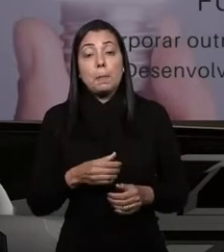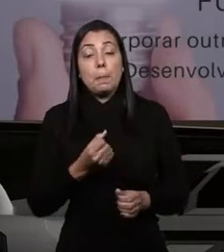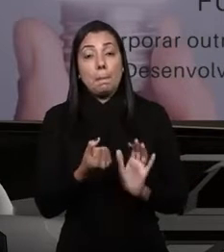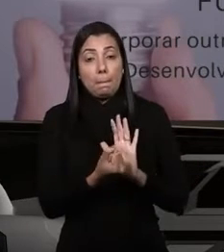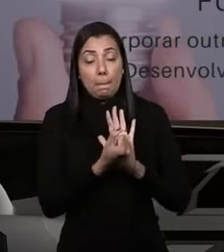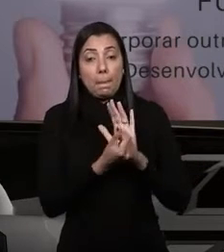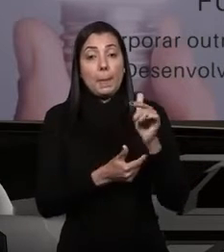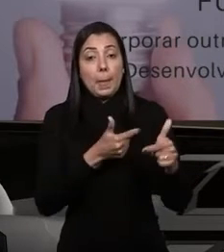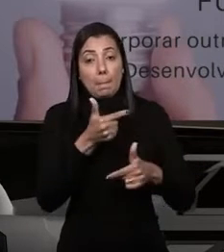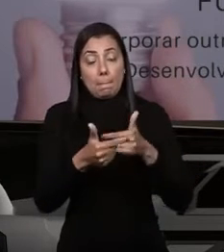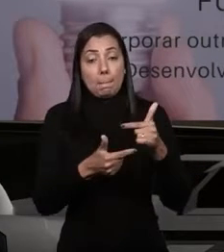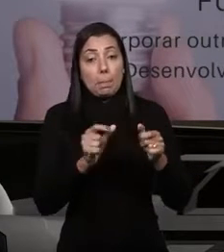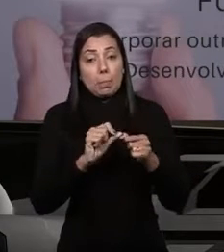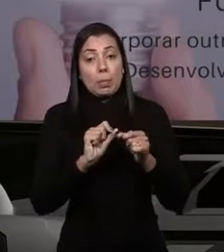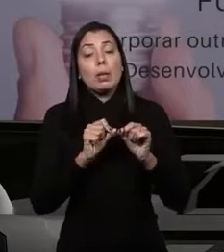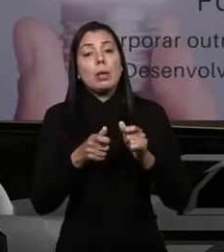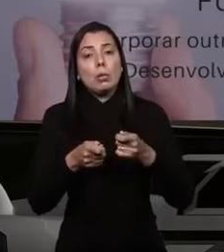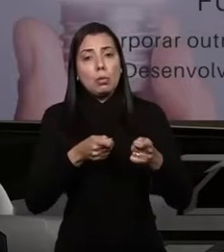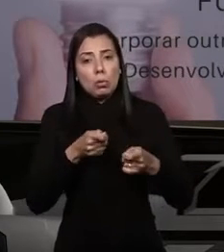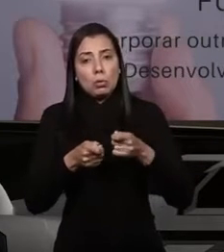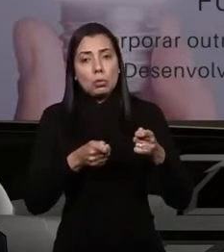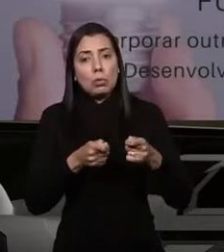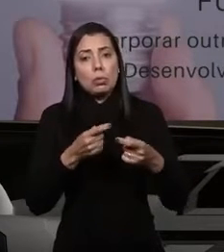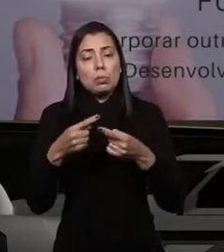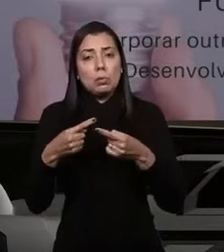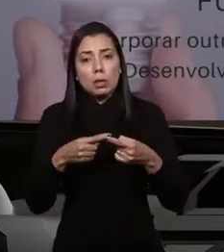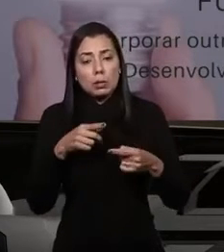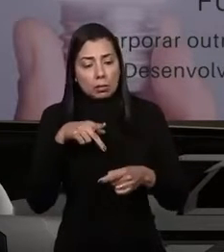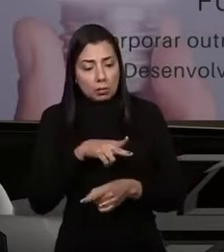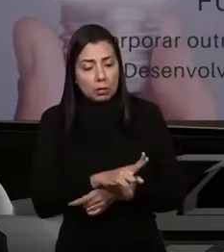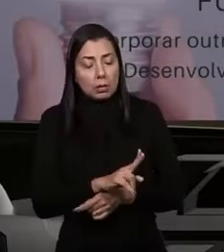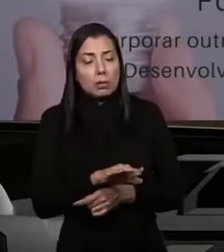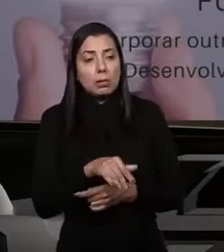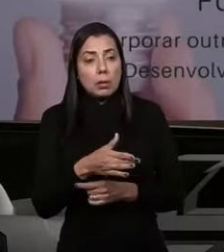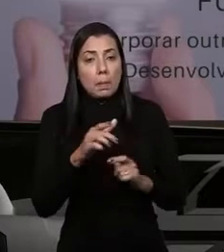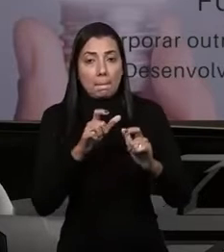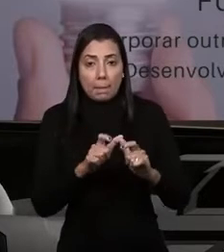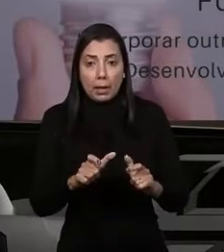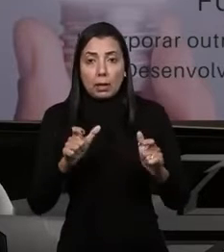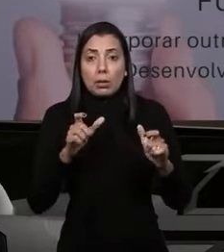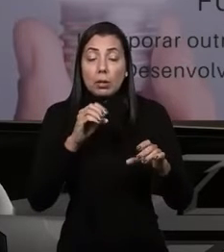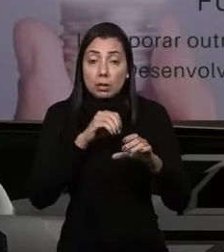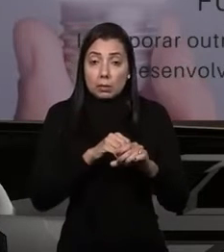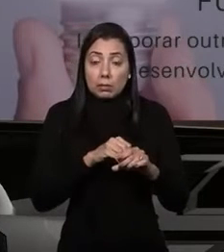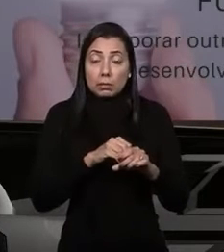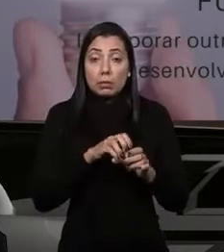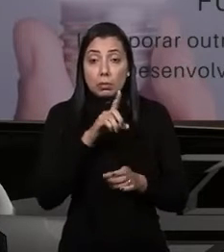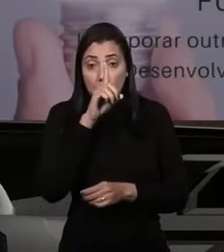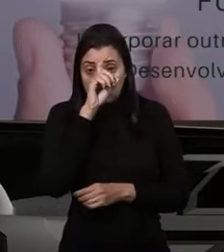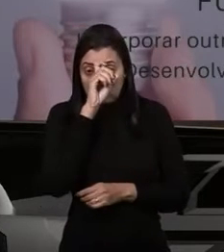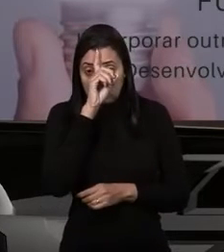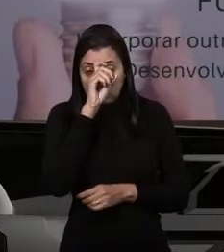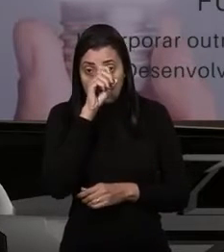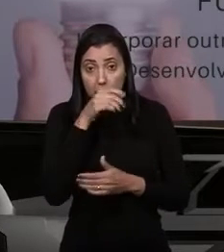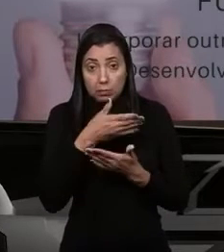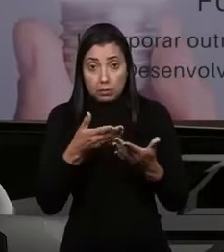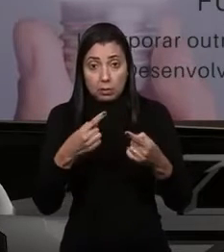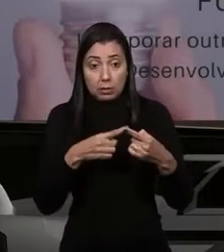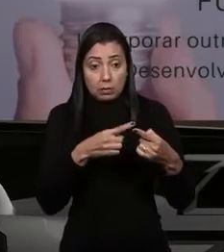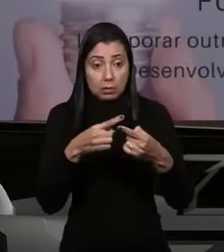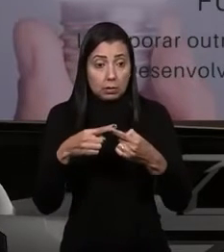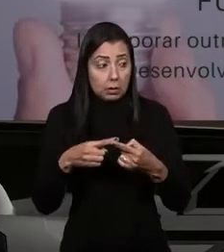trabalho, onde nós fazíamos o monitoramento das causas de permanência maior dentro do hospital. em pranchetas de papel,